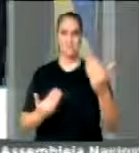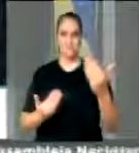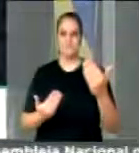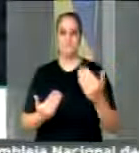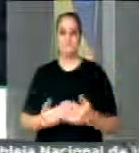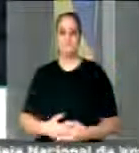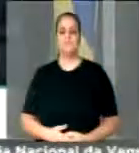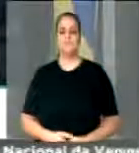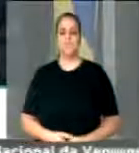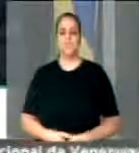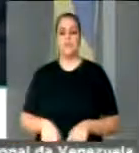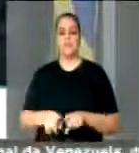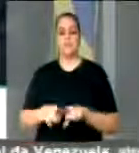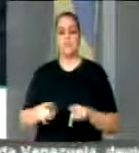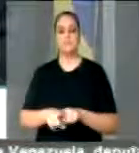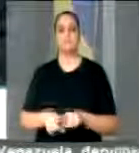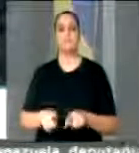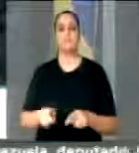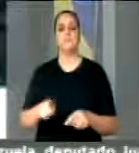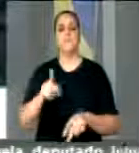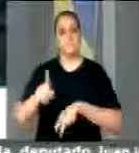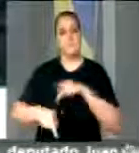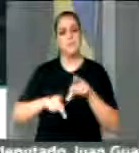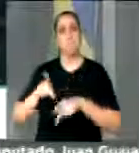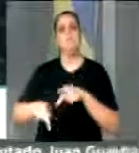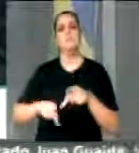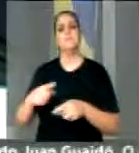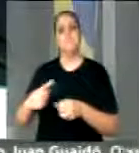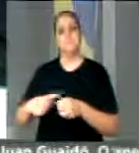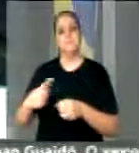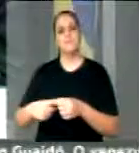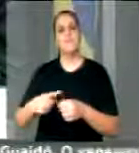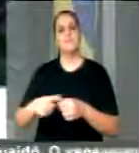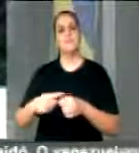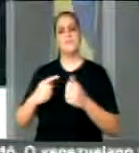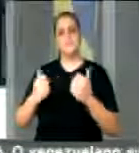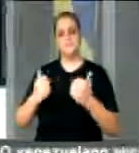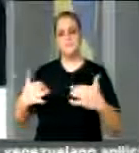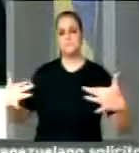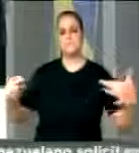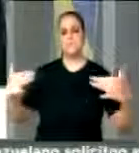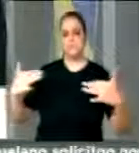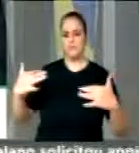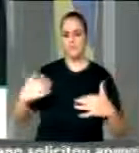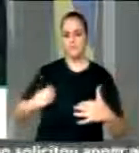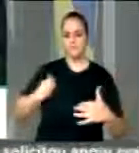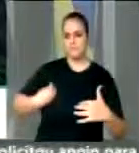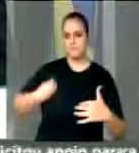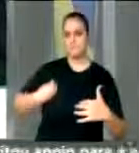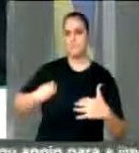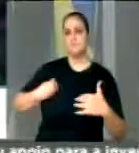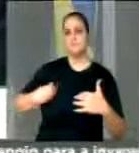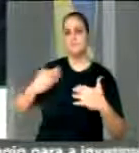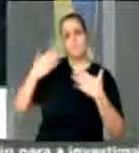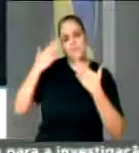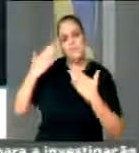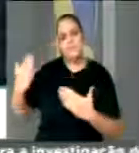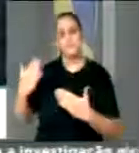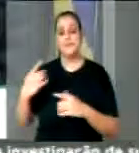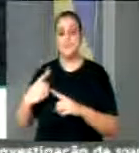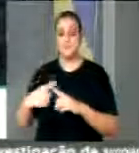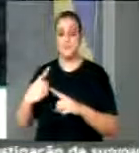merecida pelo trabalho que desempenhou aqui, sempre harmoniosa, sempre contextualizando e buscando